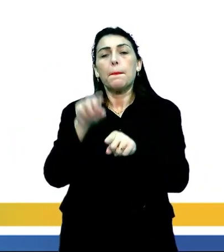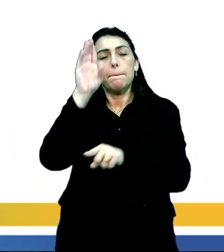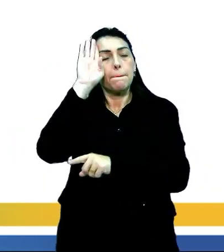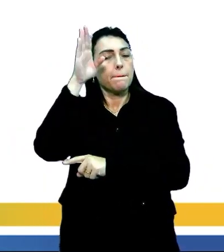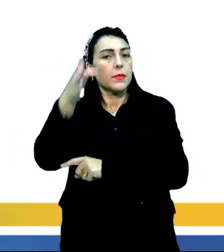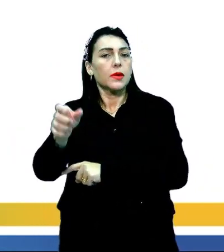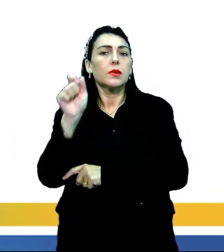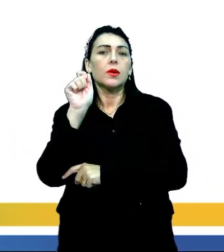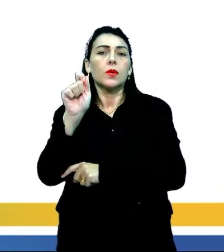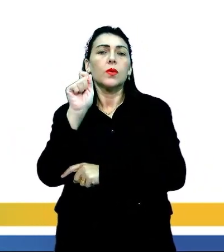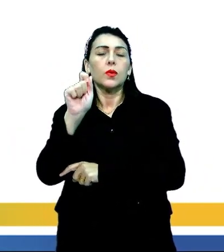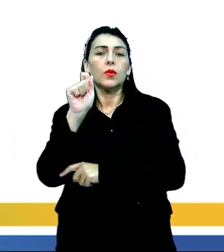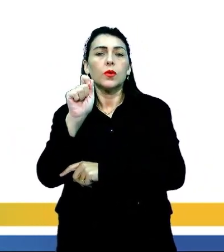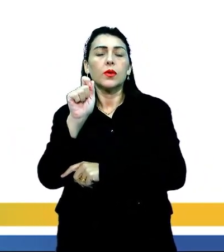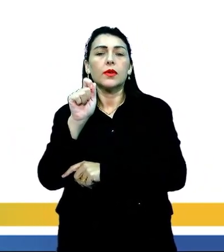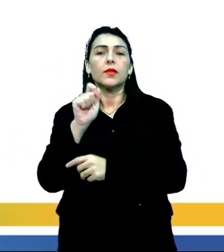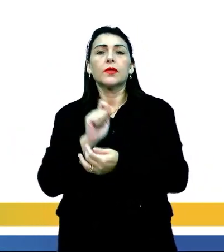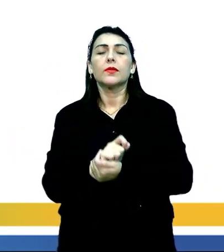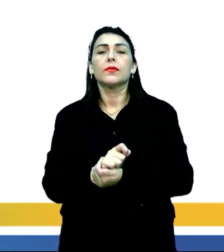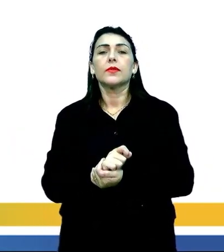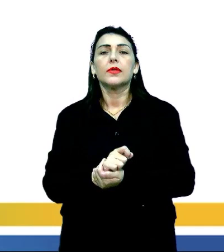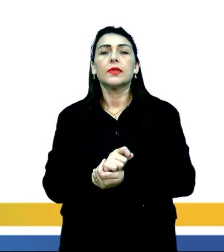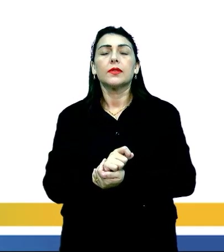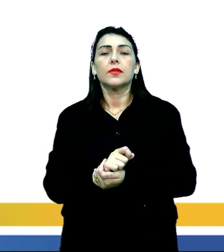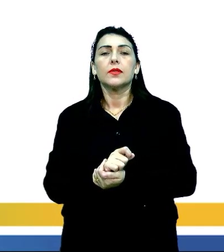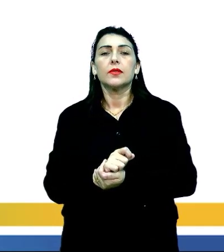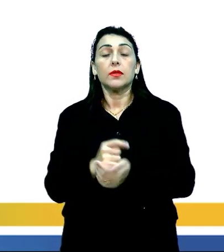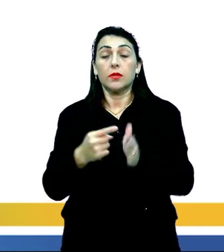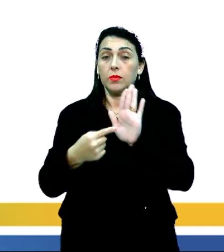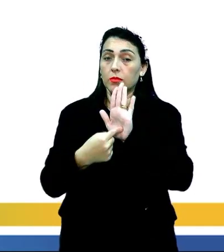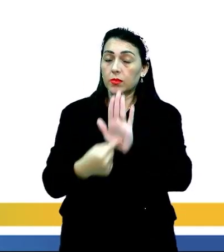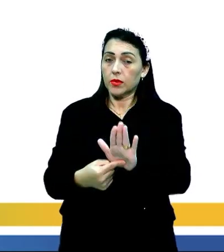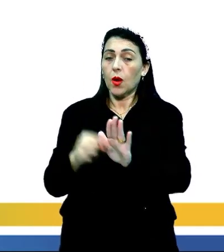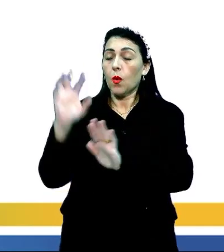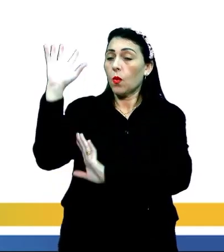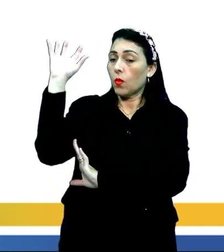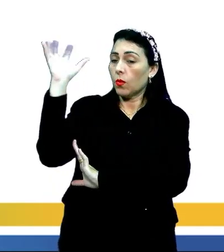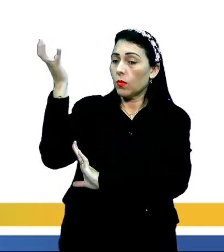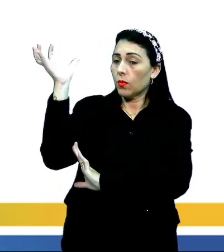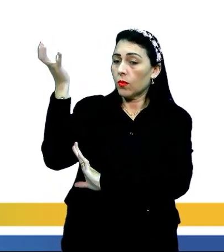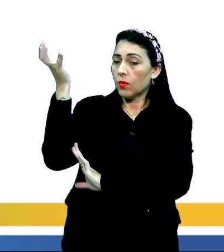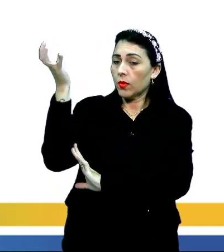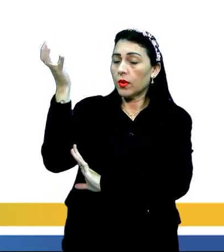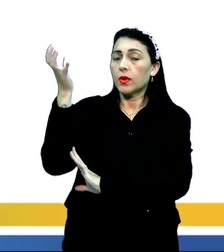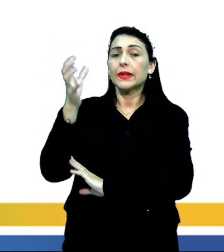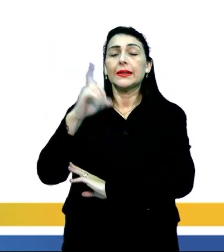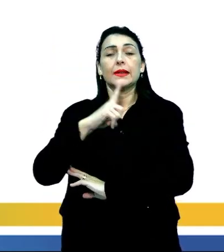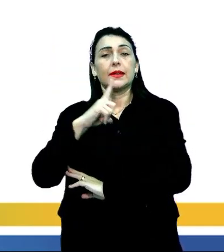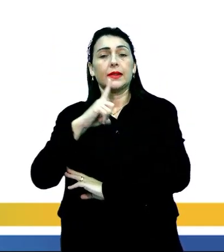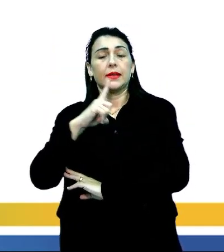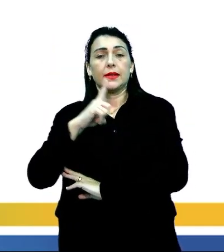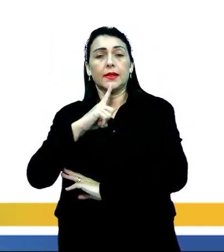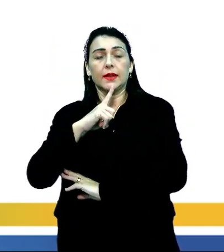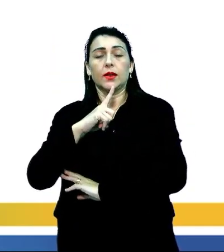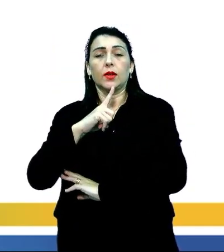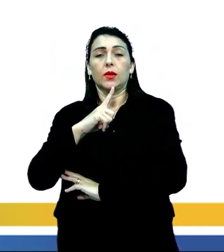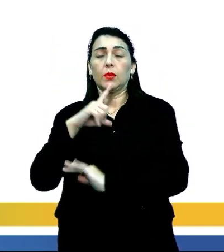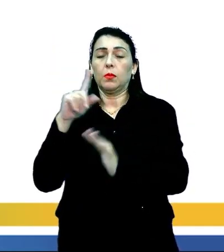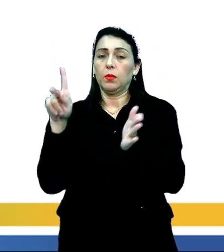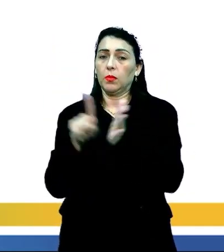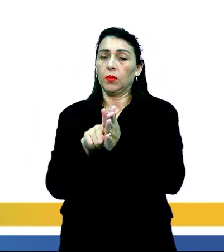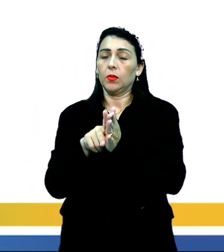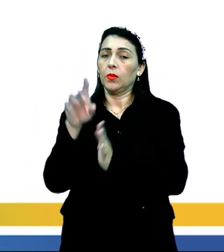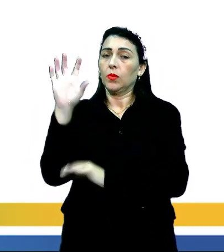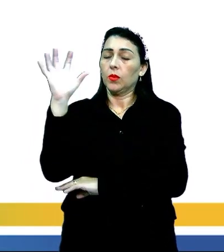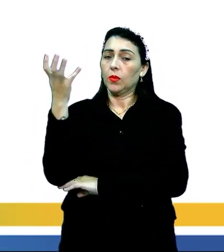principalmente, se a gente for apresentar o clima, a gente tem aí como predomínio do tipo